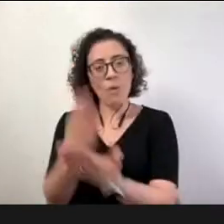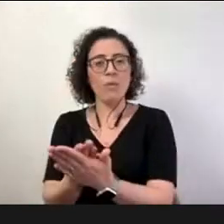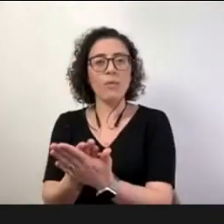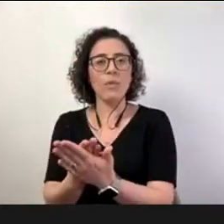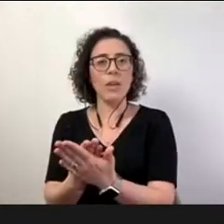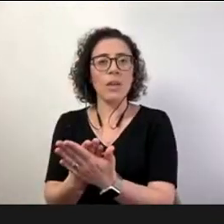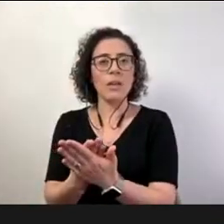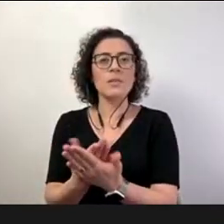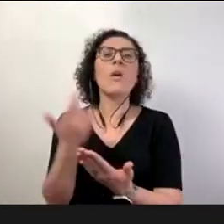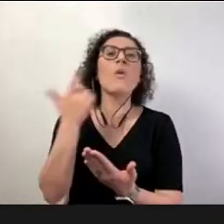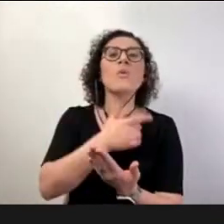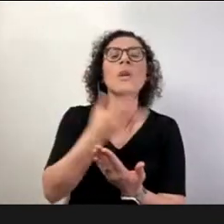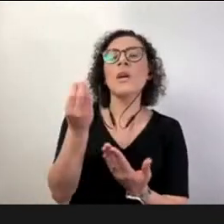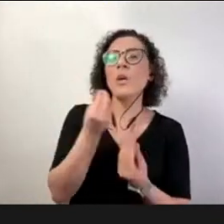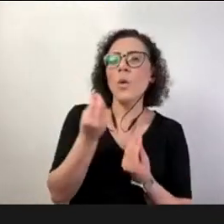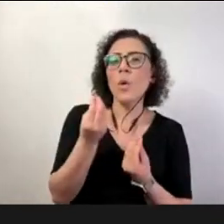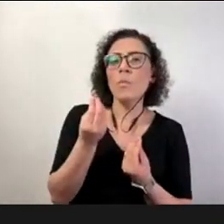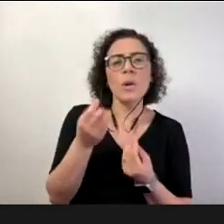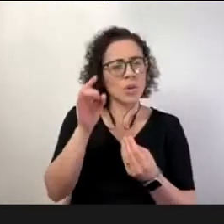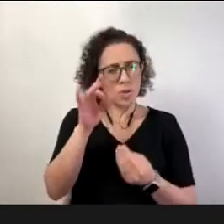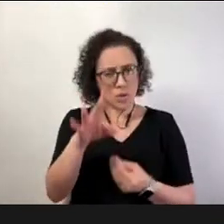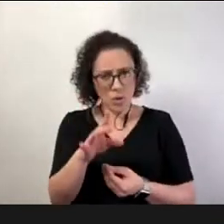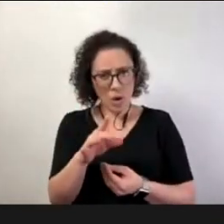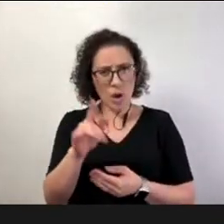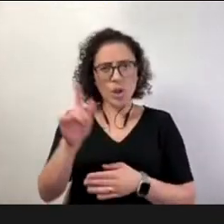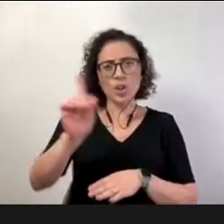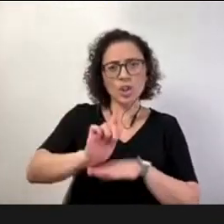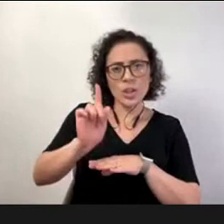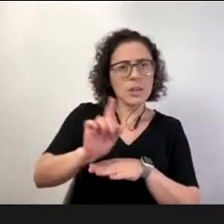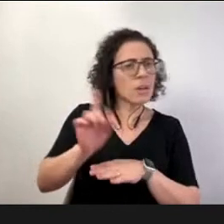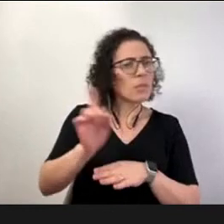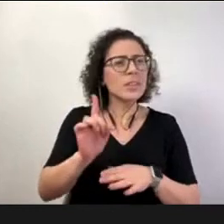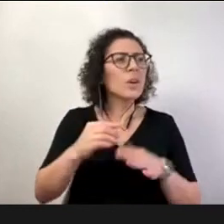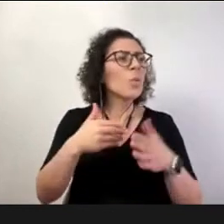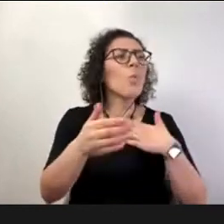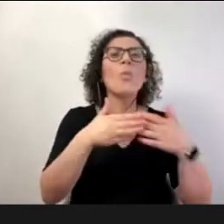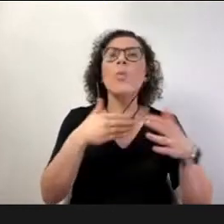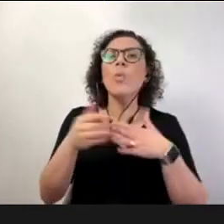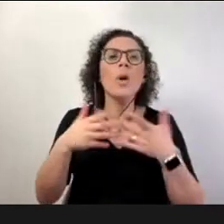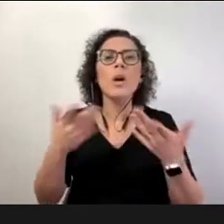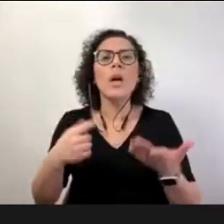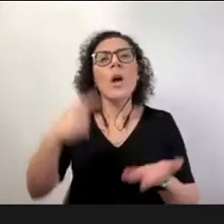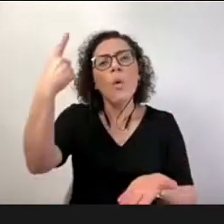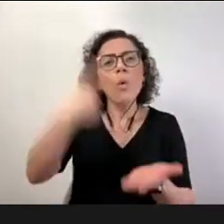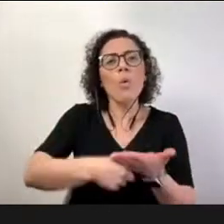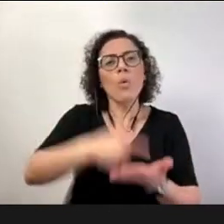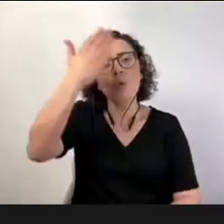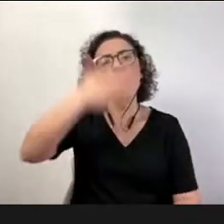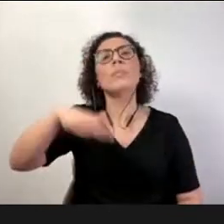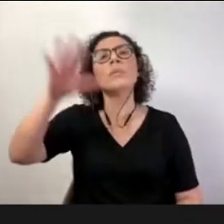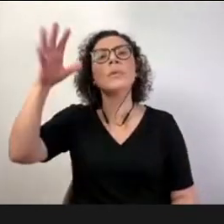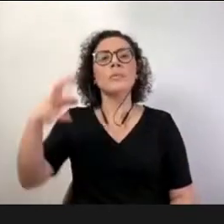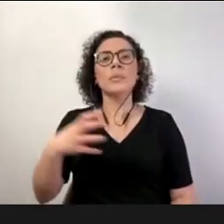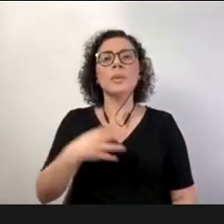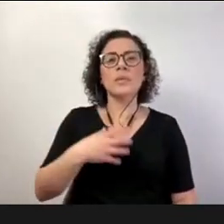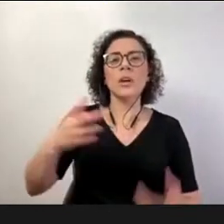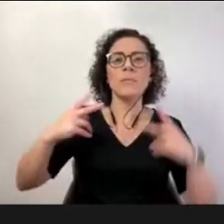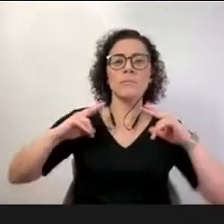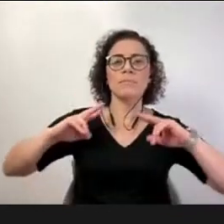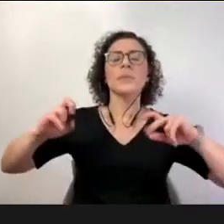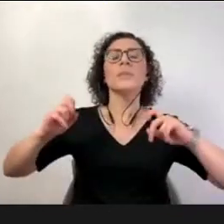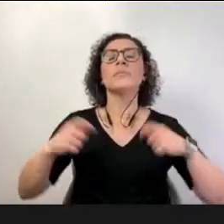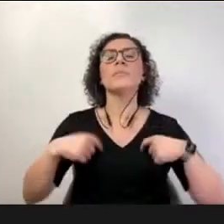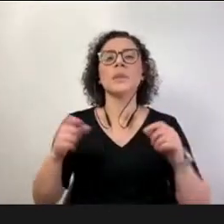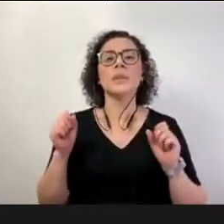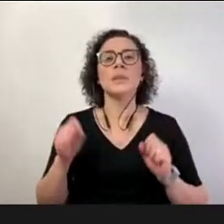espaço de gestão mas em qualquer contexto a capacidade técnica o compromisso a intencionalidade das ações a